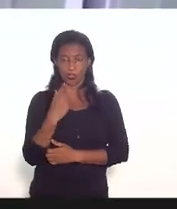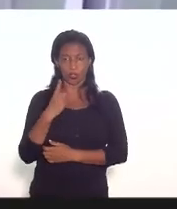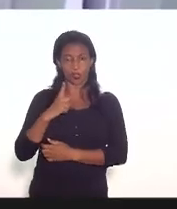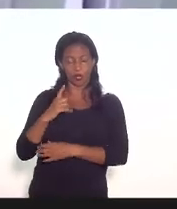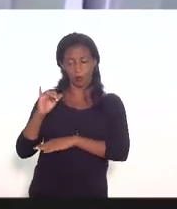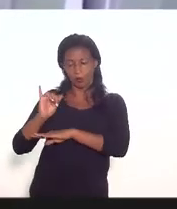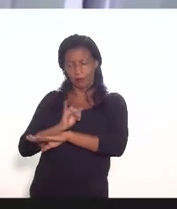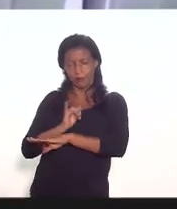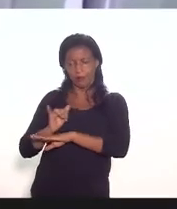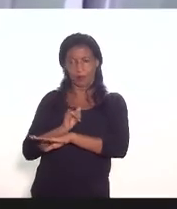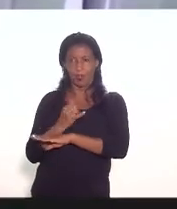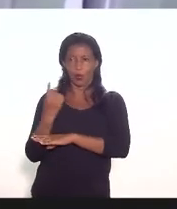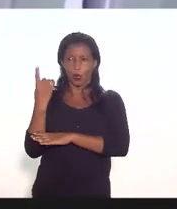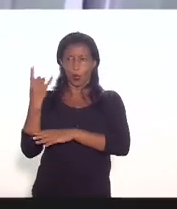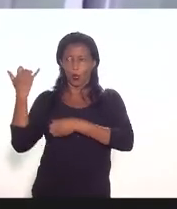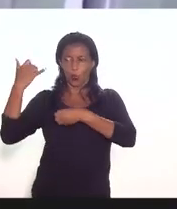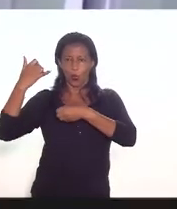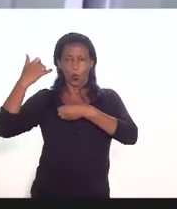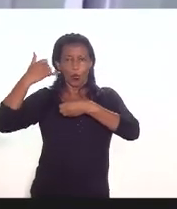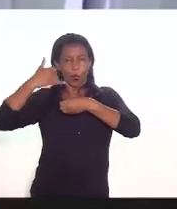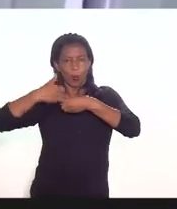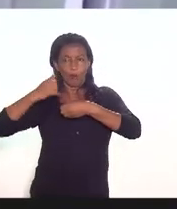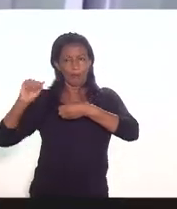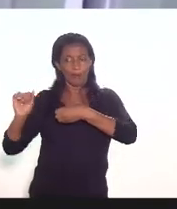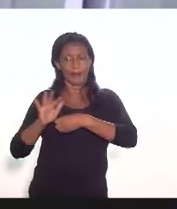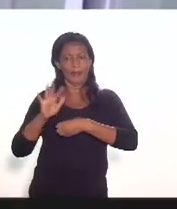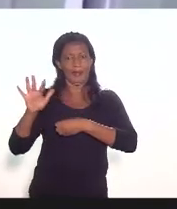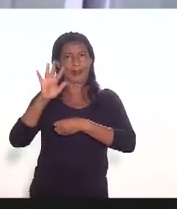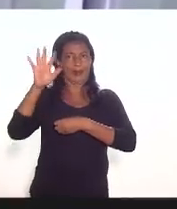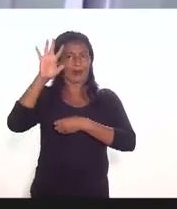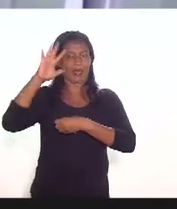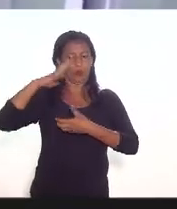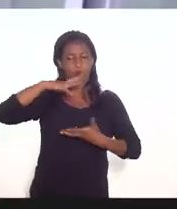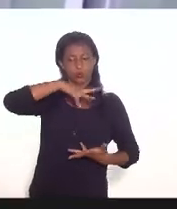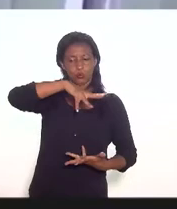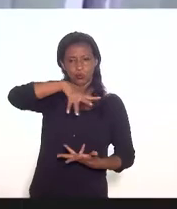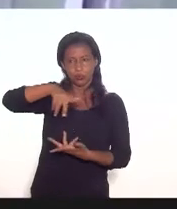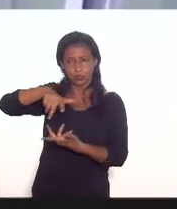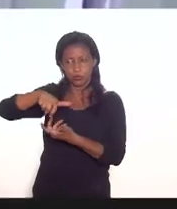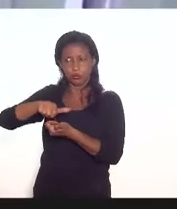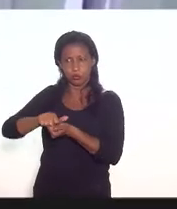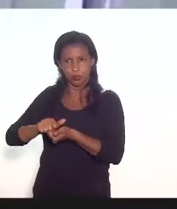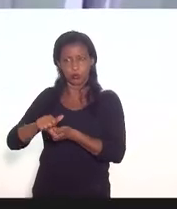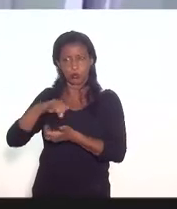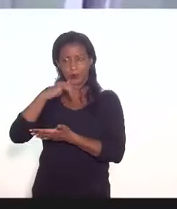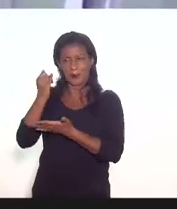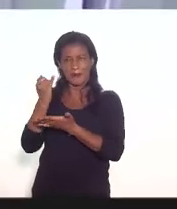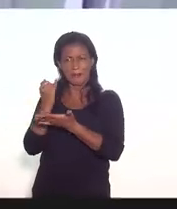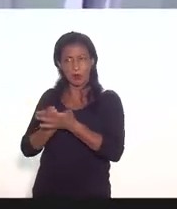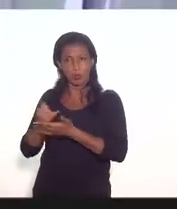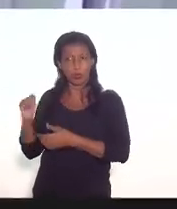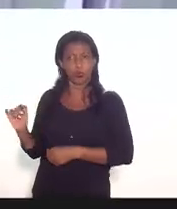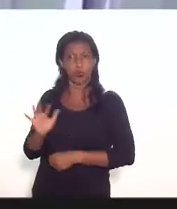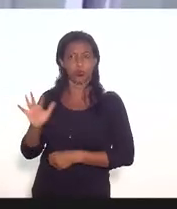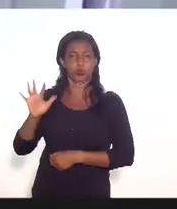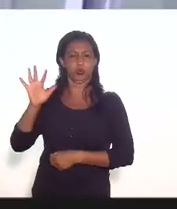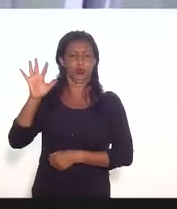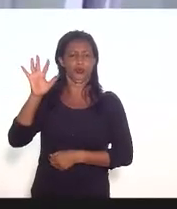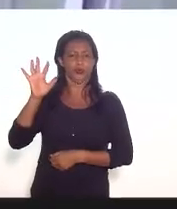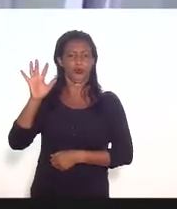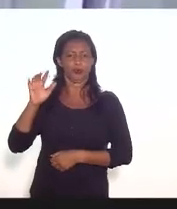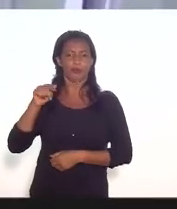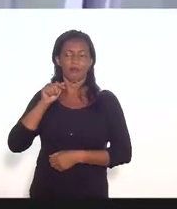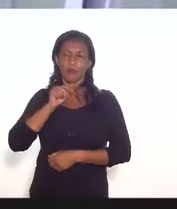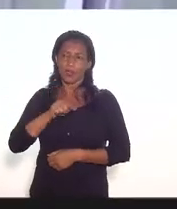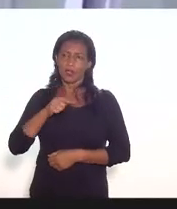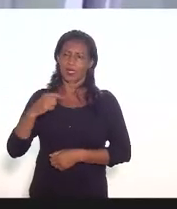tendo em vista que o custo do combustível é um dos mais caros talvez do mundo no Brasil a tributação do combustível nesse sentido é